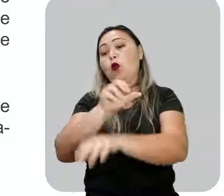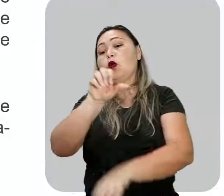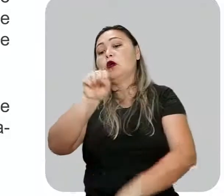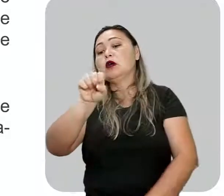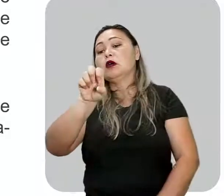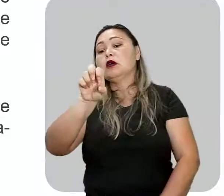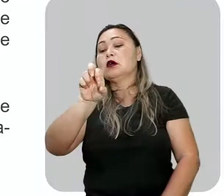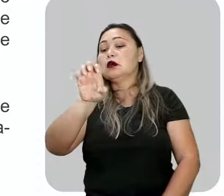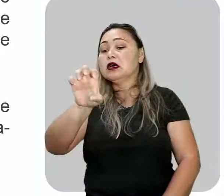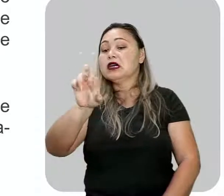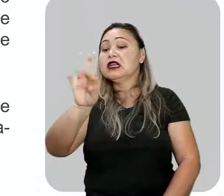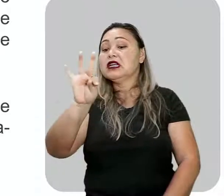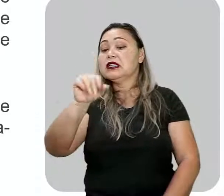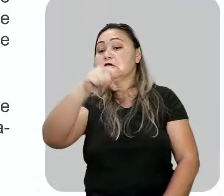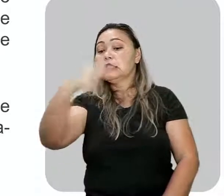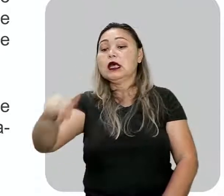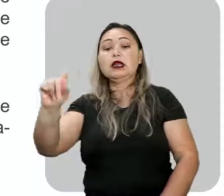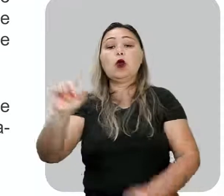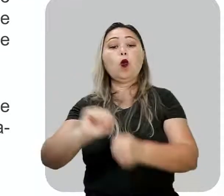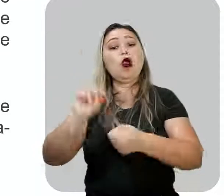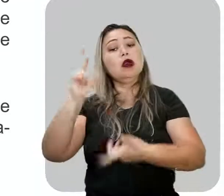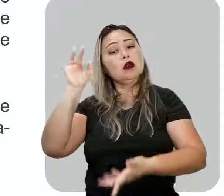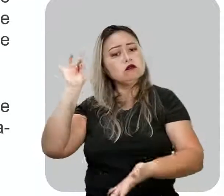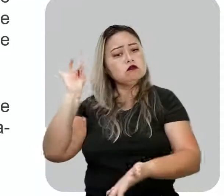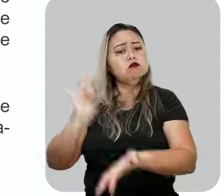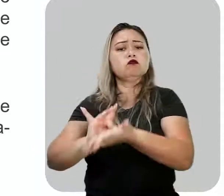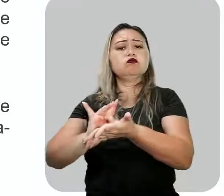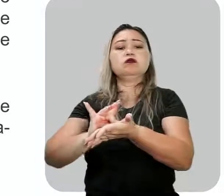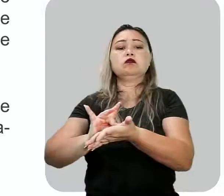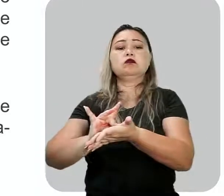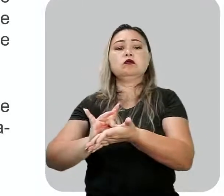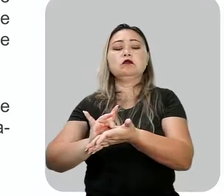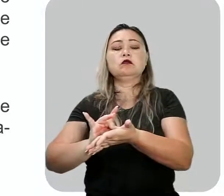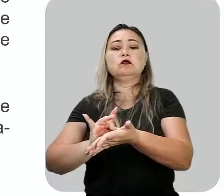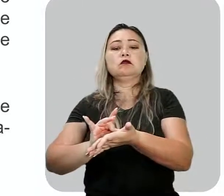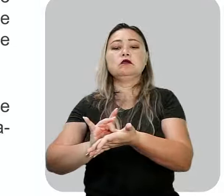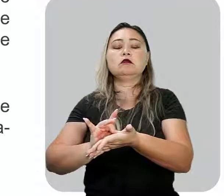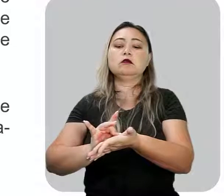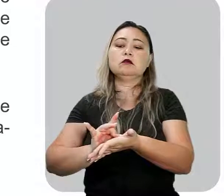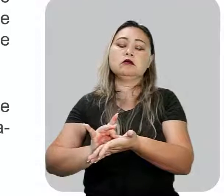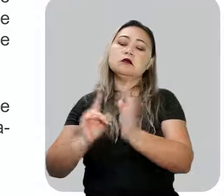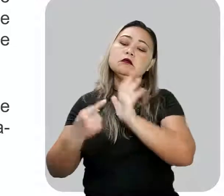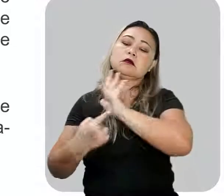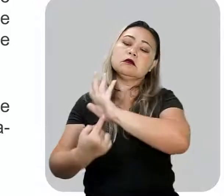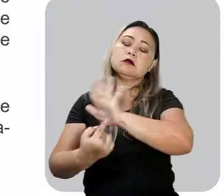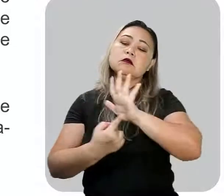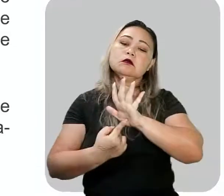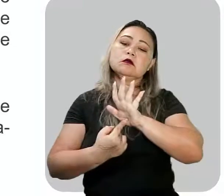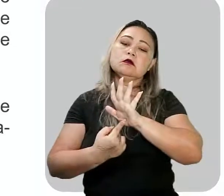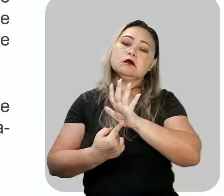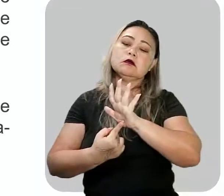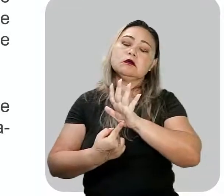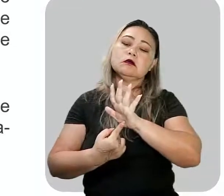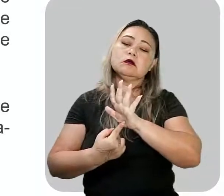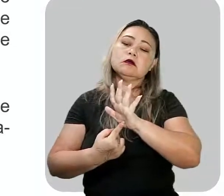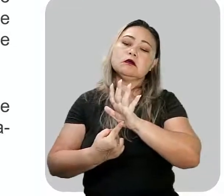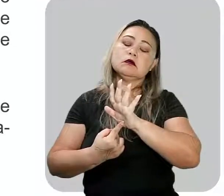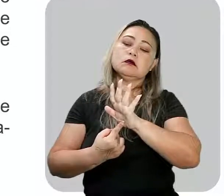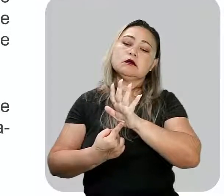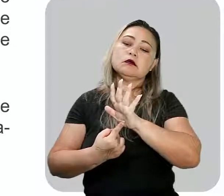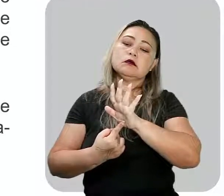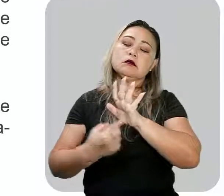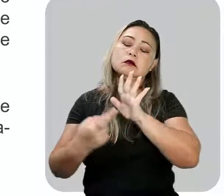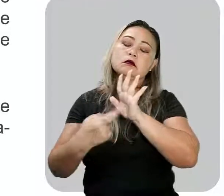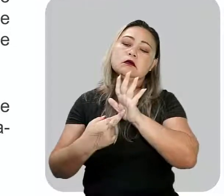ou seja, esse é o verdadeiro sertanejo em que representa aí essa obra na sua